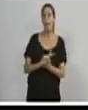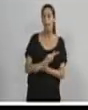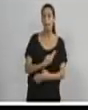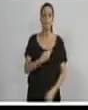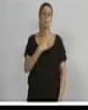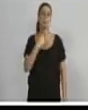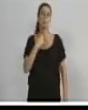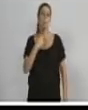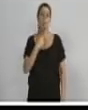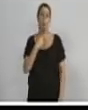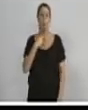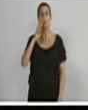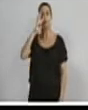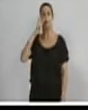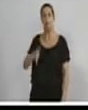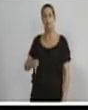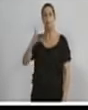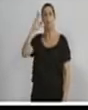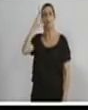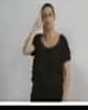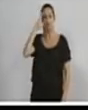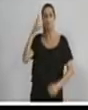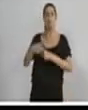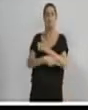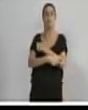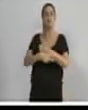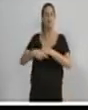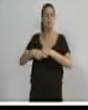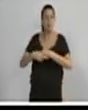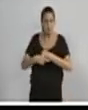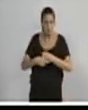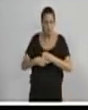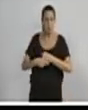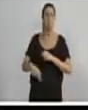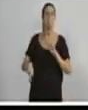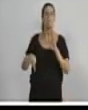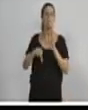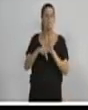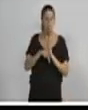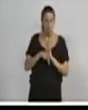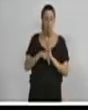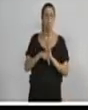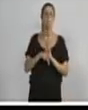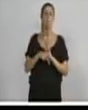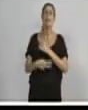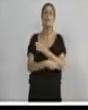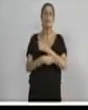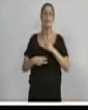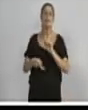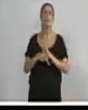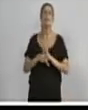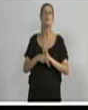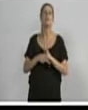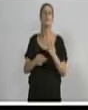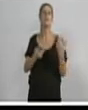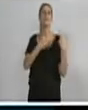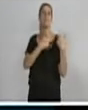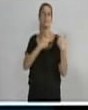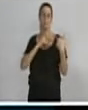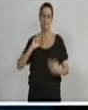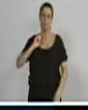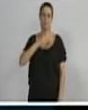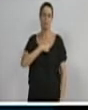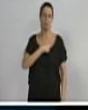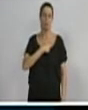responsabilidade não é golpe. Vereador Jefferson, só deixa eu concluir meu raciocínio aqui. Senhores, é golpe sim.